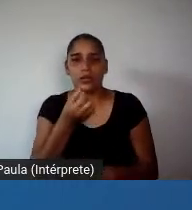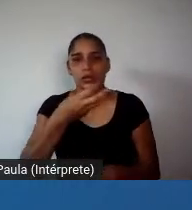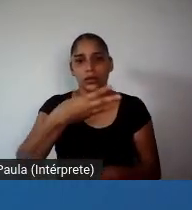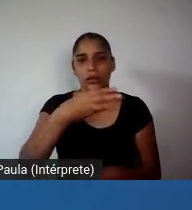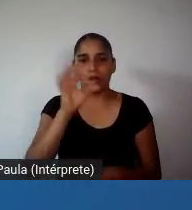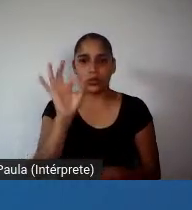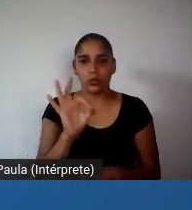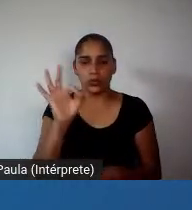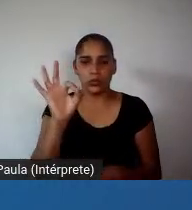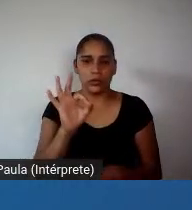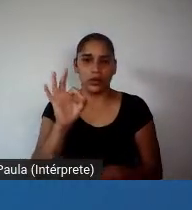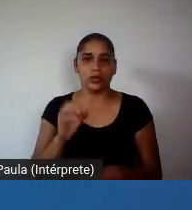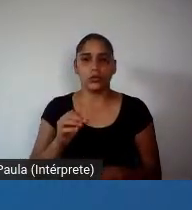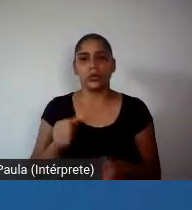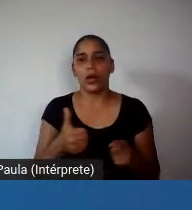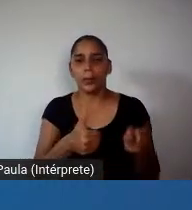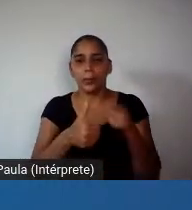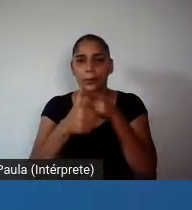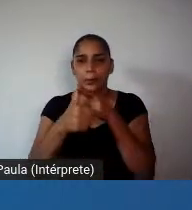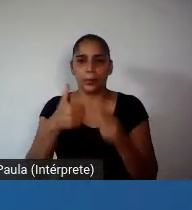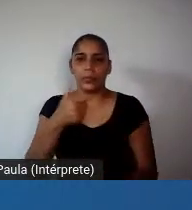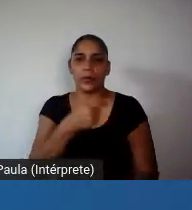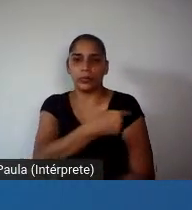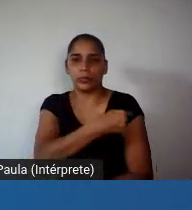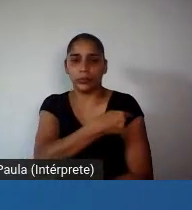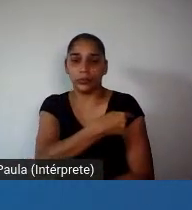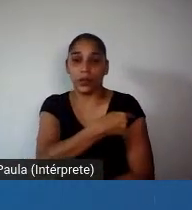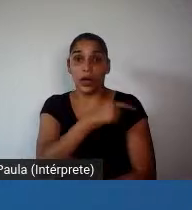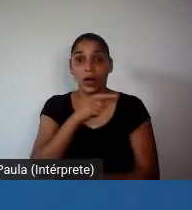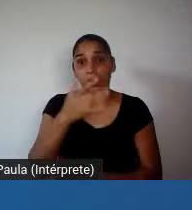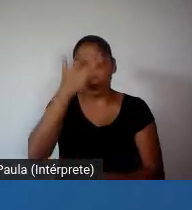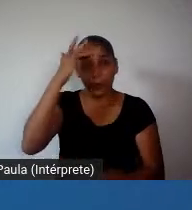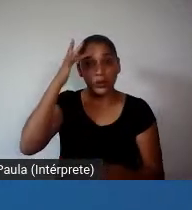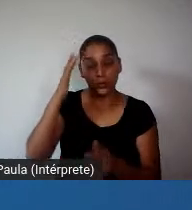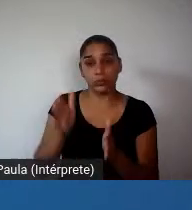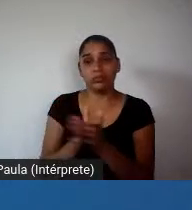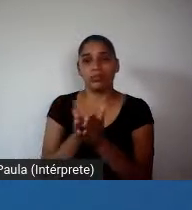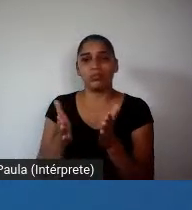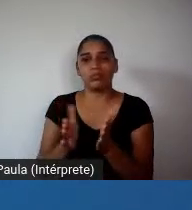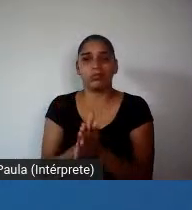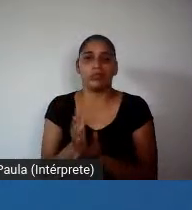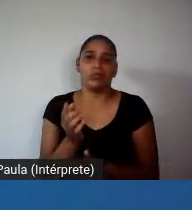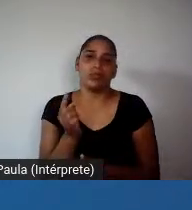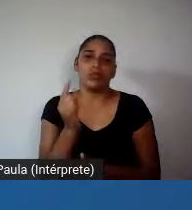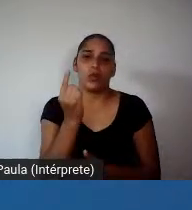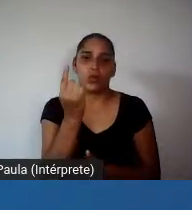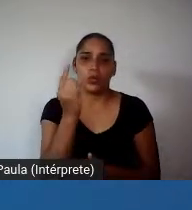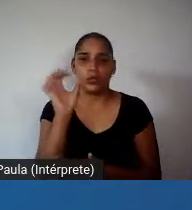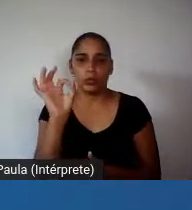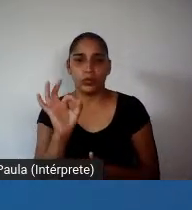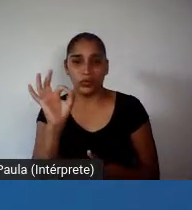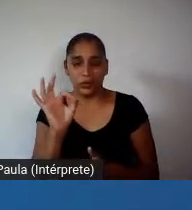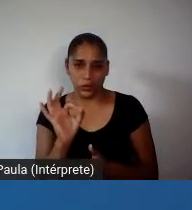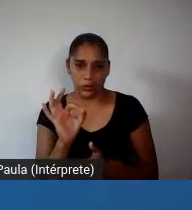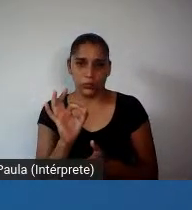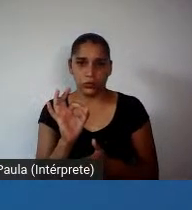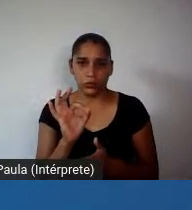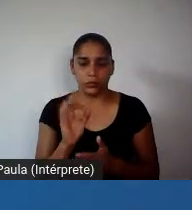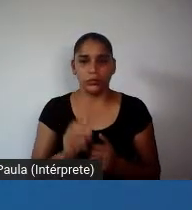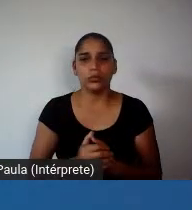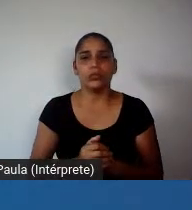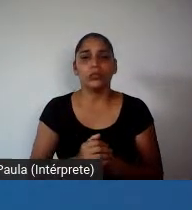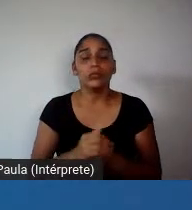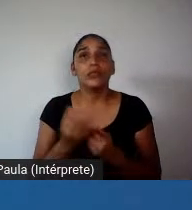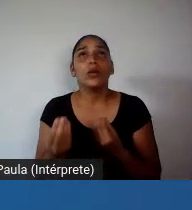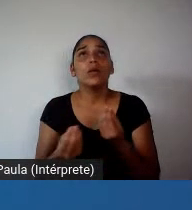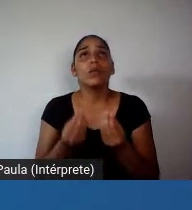com a primeira dose, pelo menos, com os de baixa renda 1,7%, Haiti zero, Nigéria zero. Então, gente